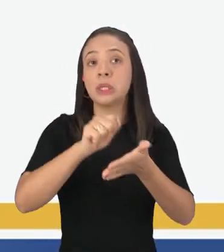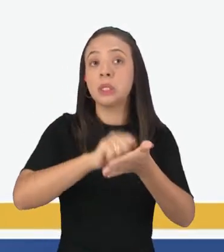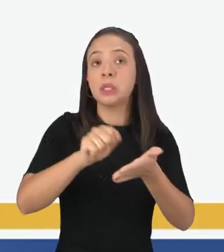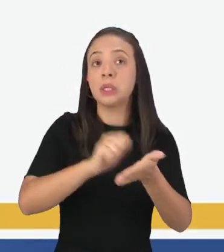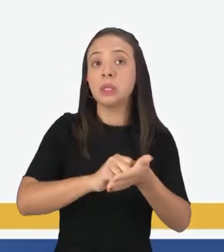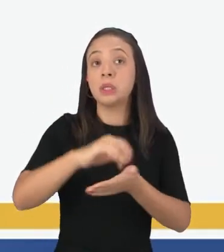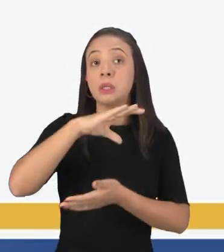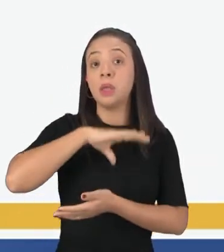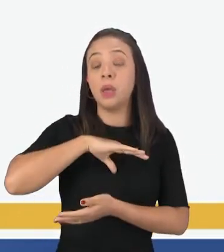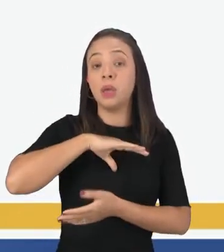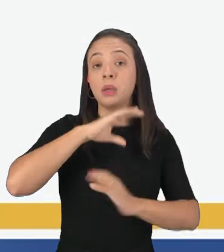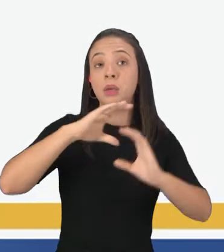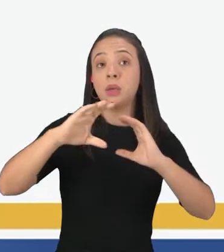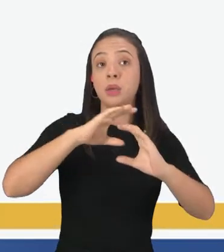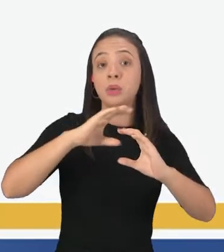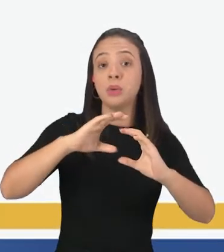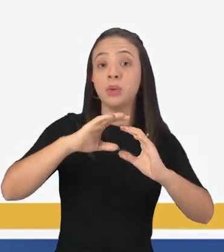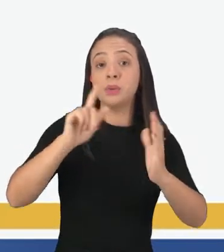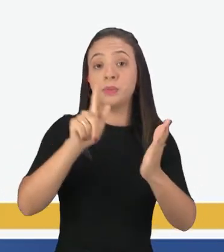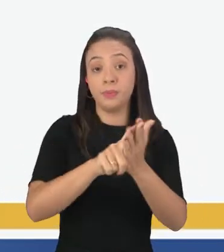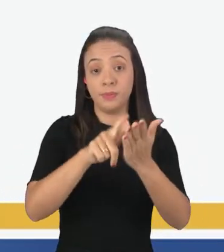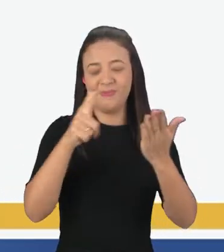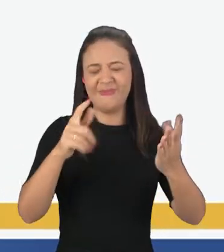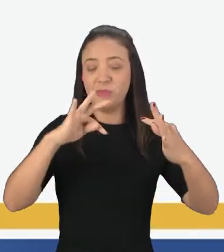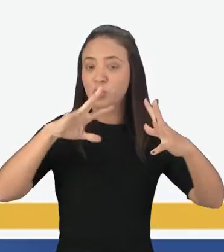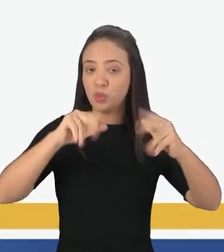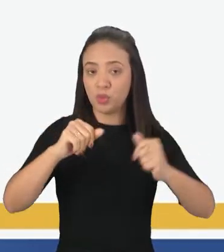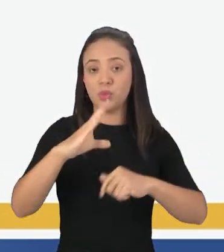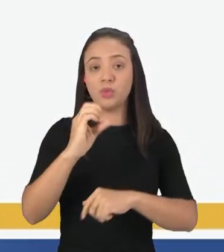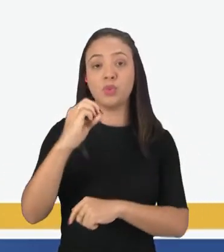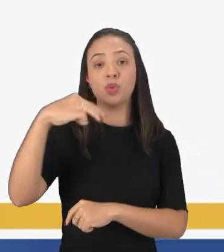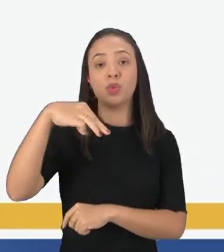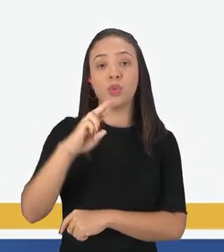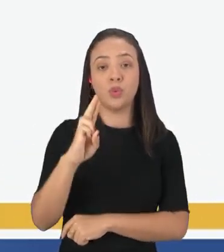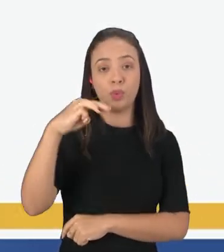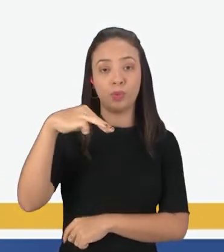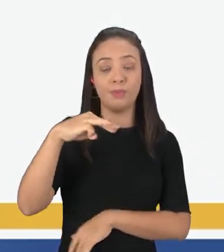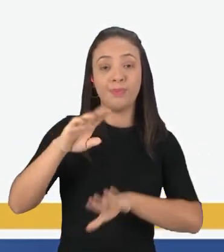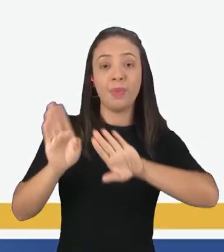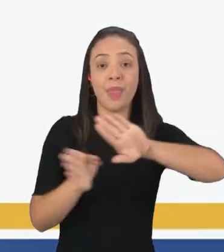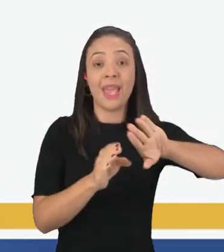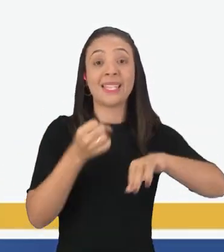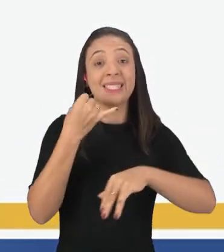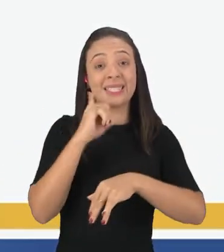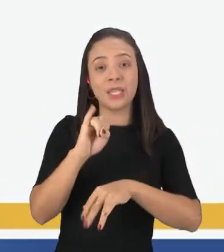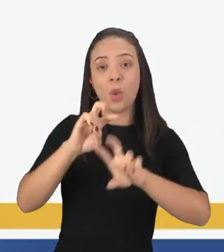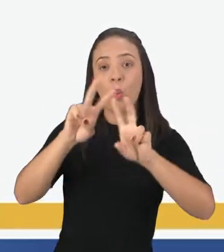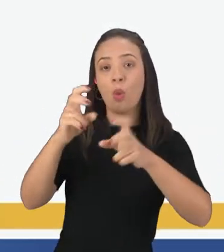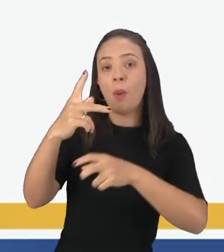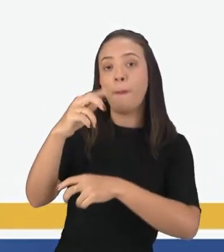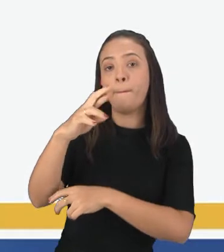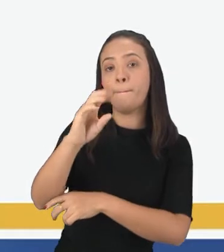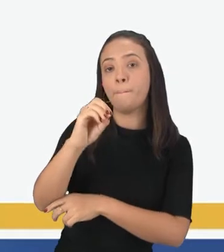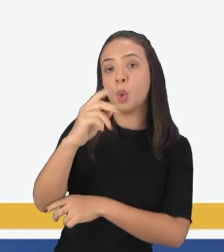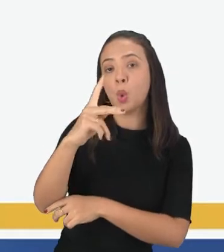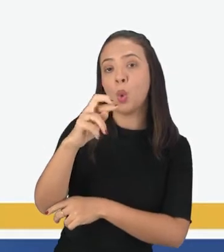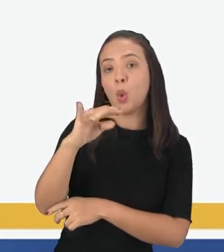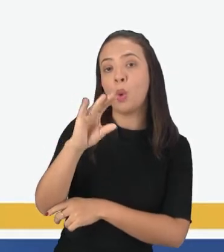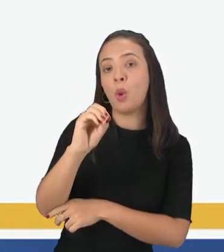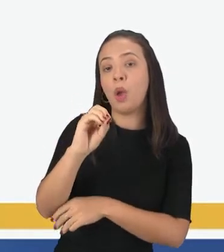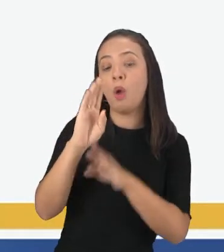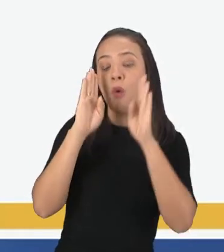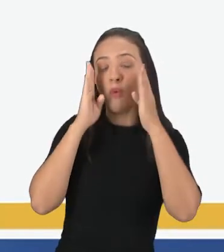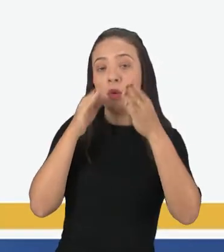cantor, jornal. Tudo isso aí é comum. Quando eu falo próprio, estou me referindo exatamente,